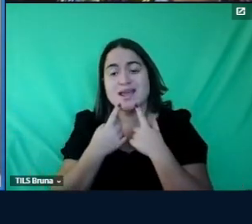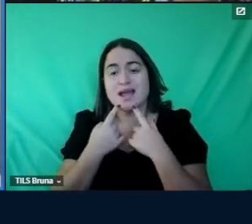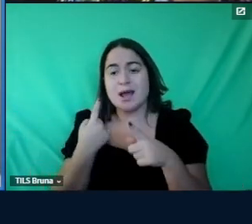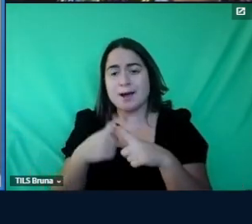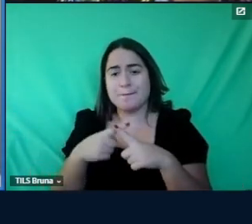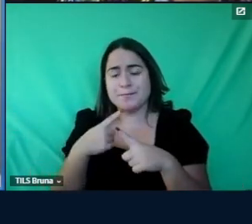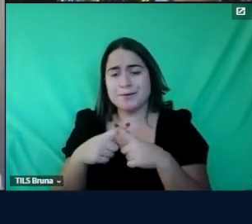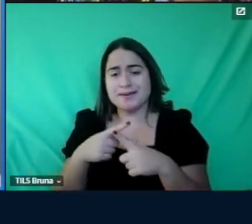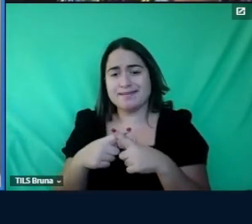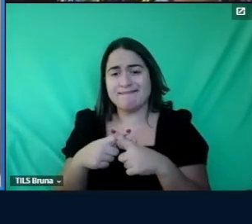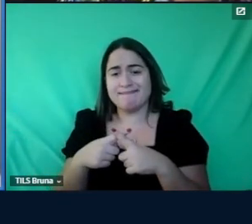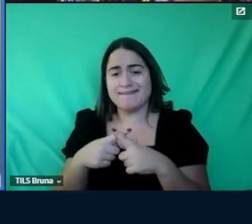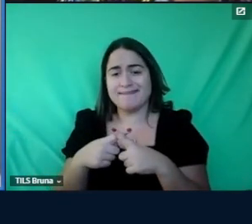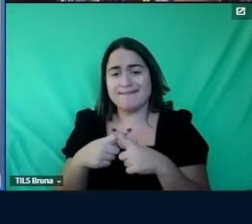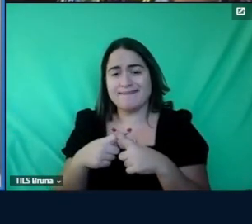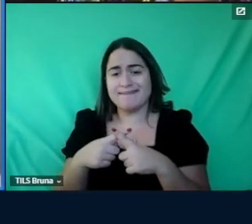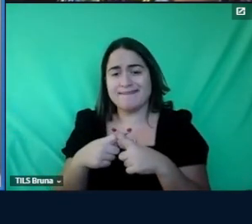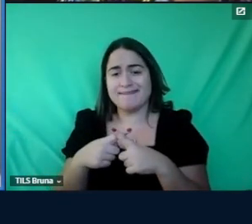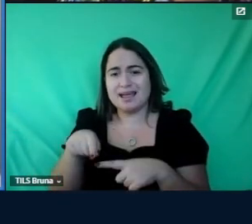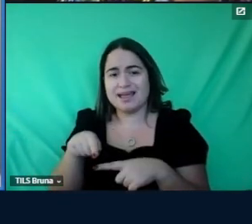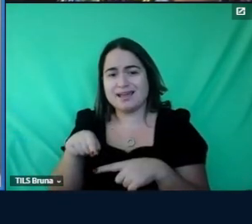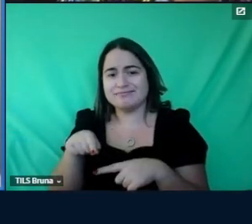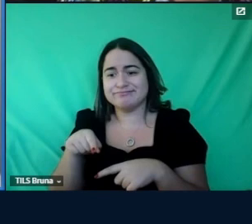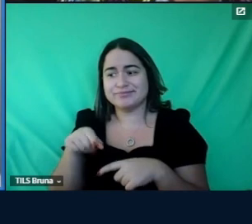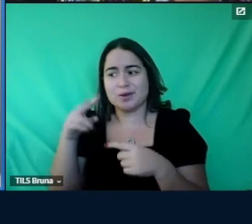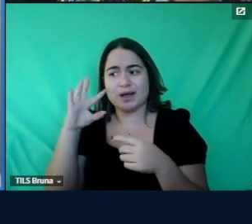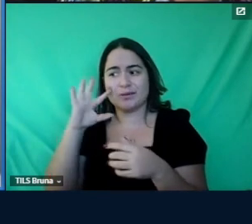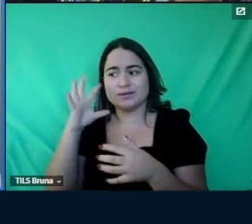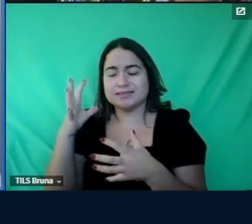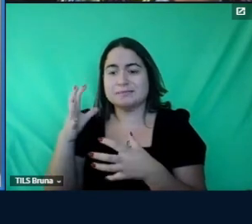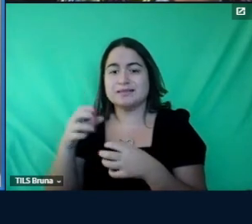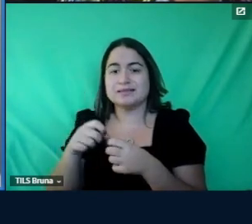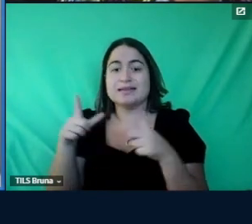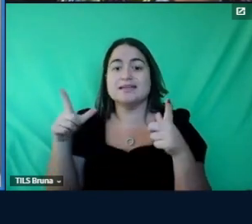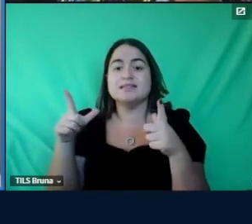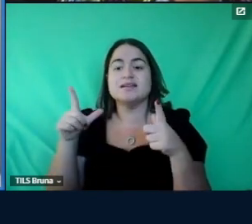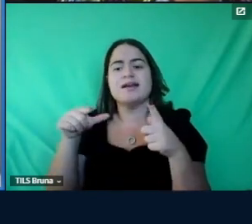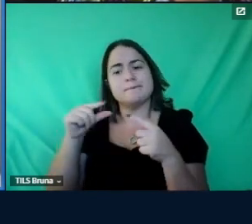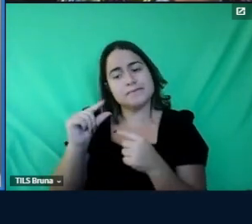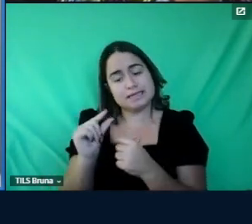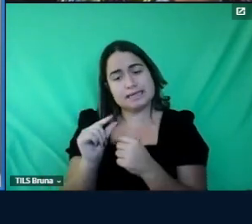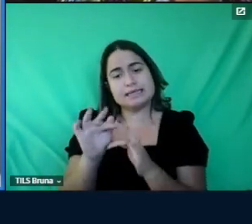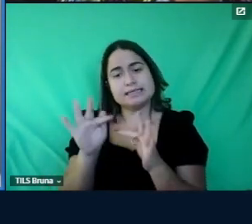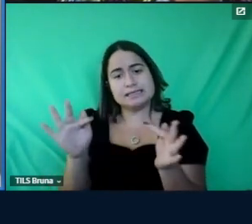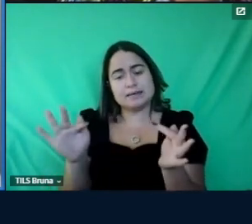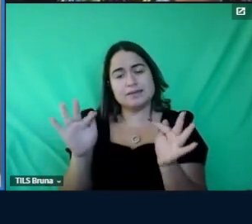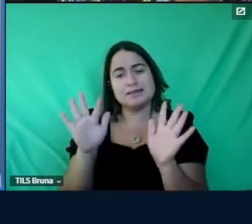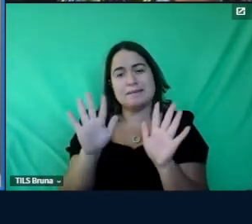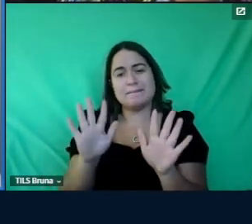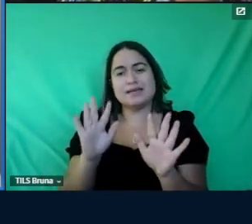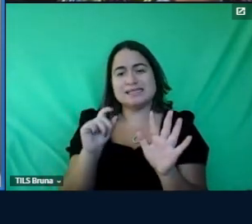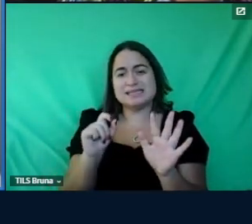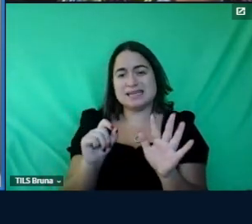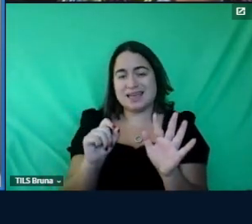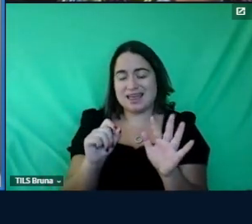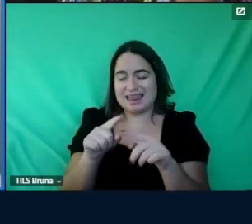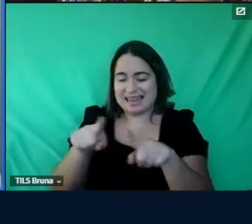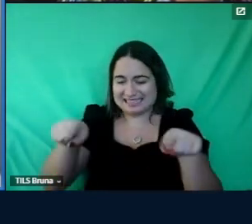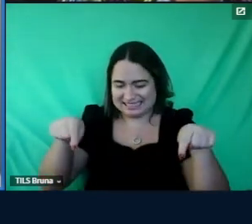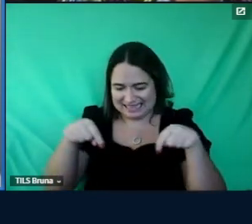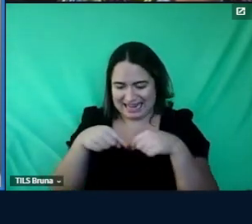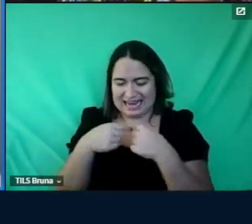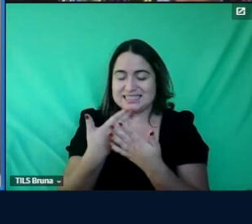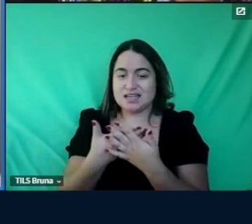um é é uma realização muito grande algo pequeno mas que na sala de aula